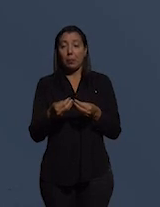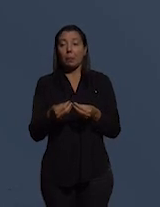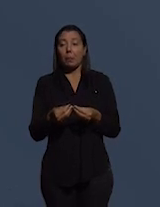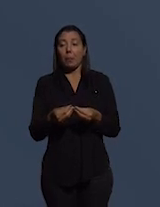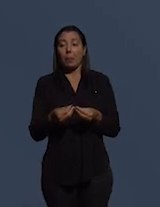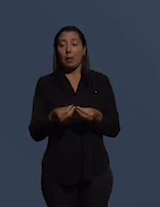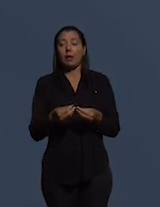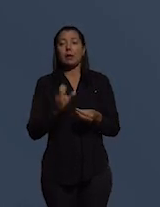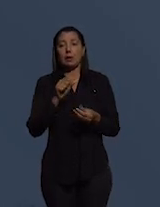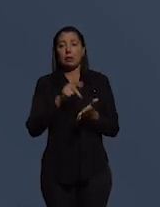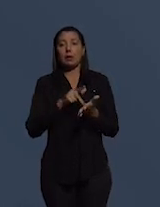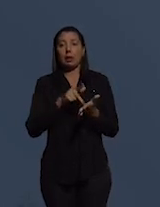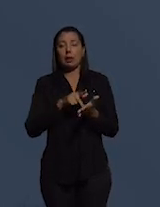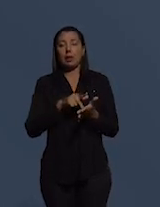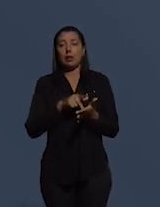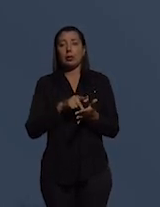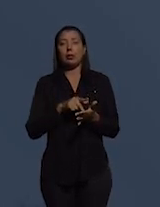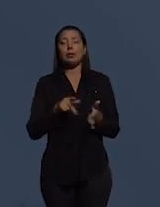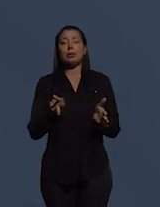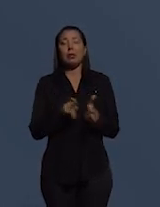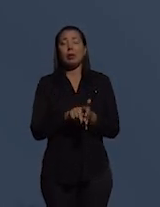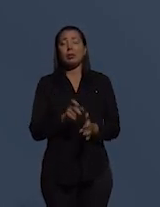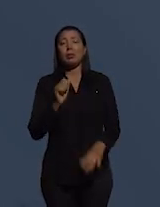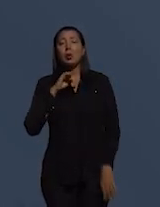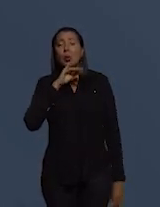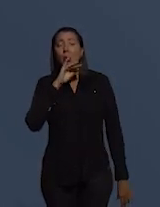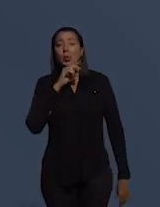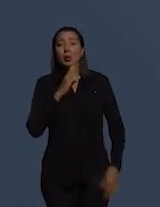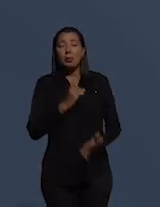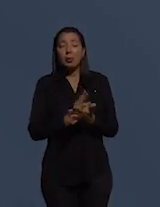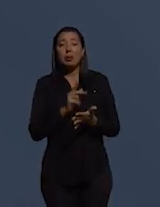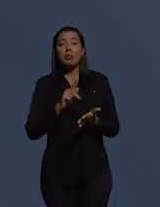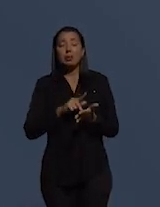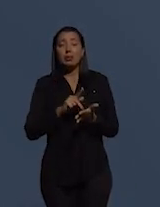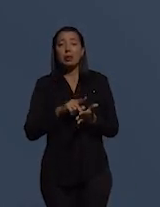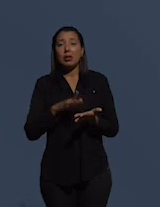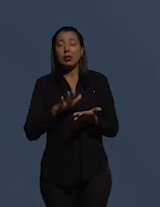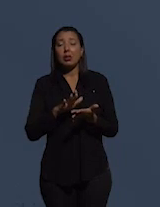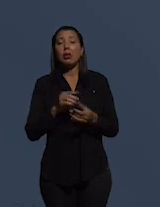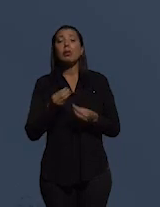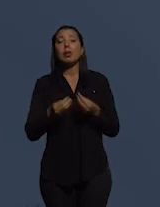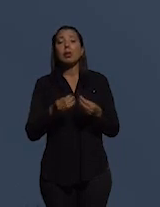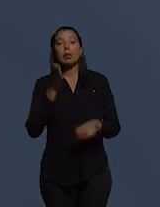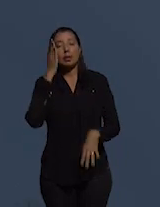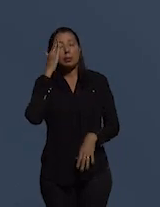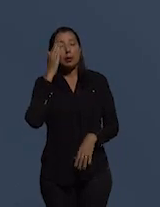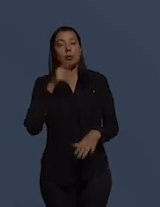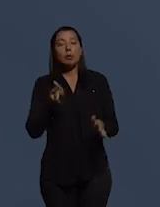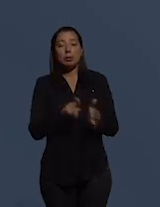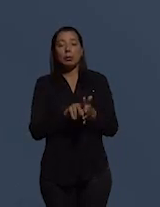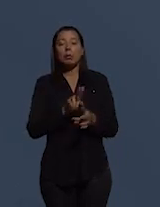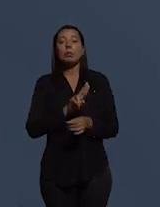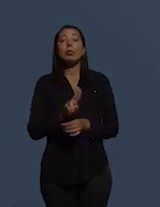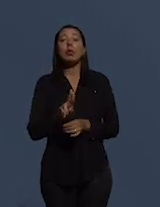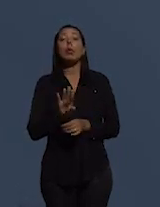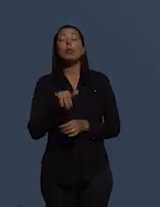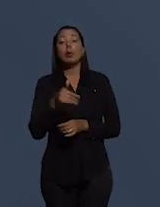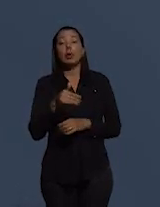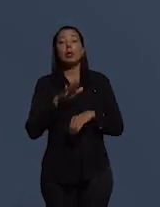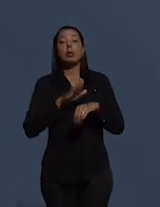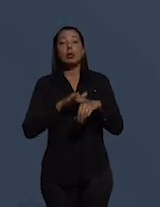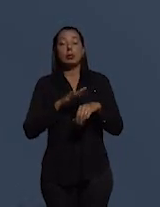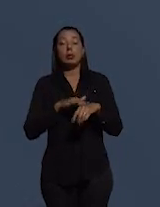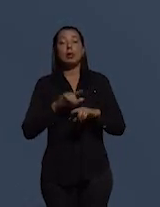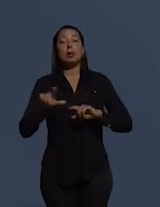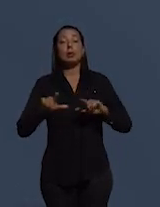realmente isso parte o coração, isso é definente, mas também é um chamado, também é um chamado para